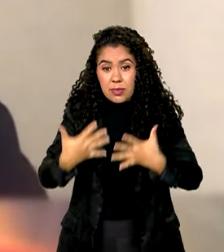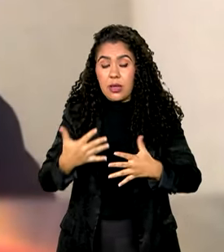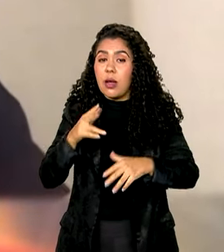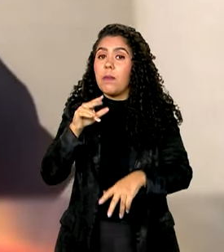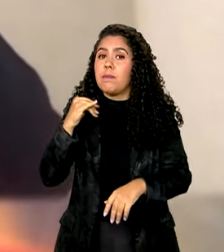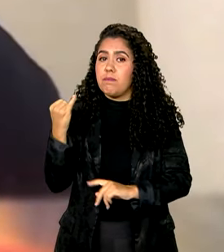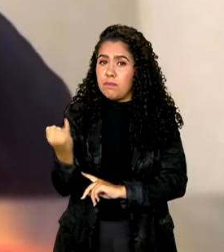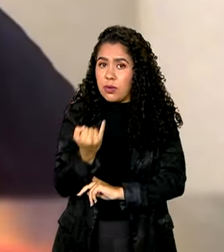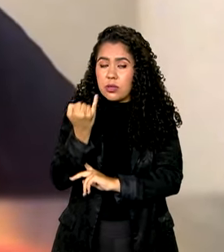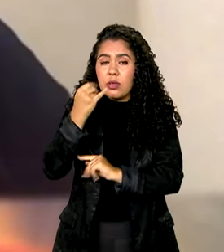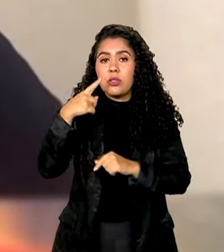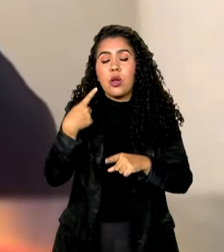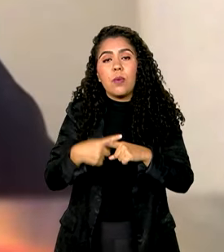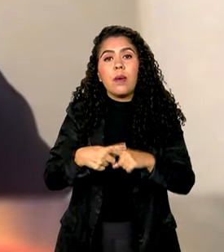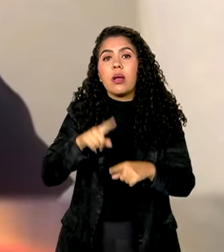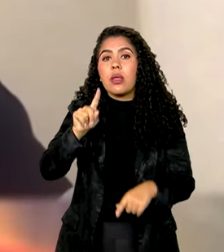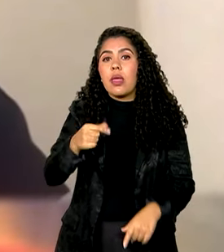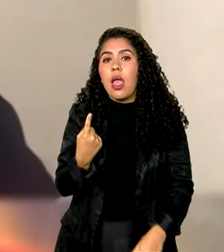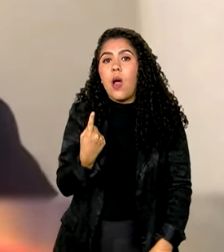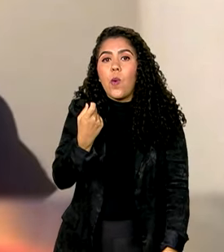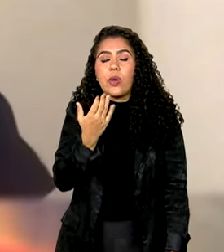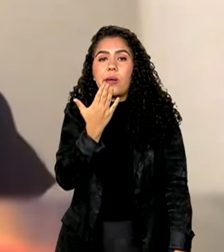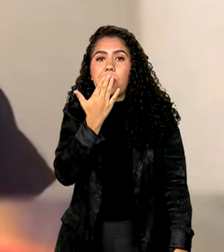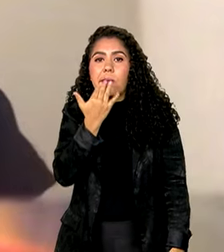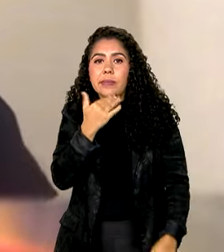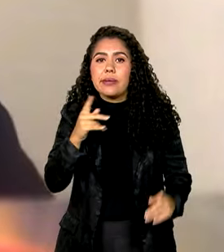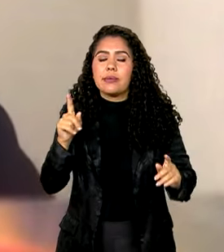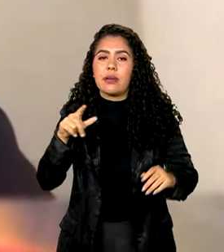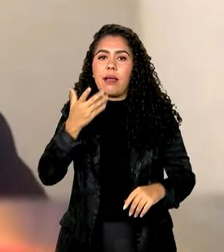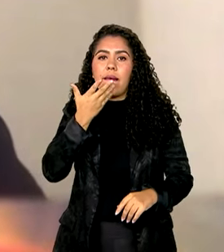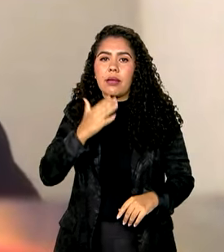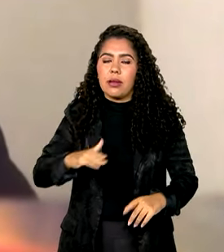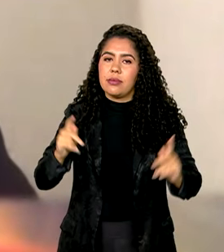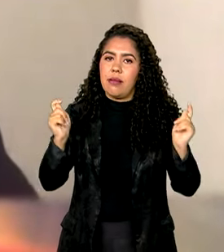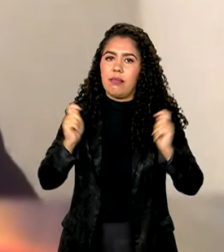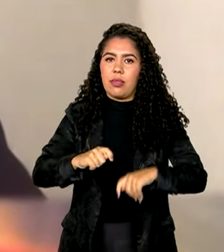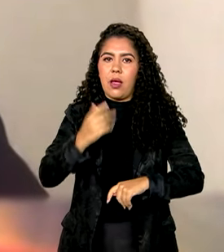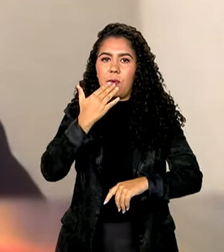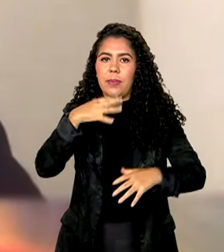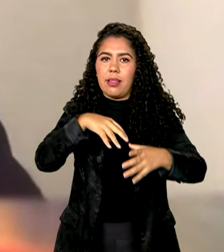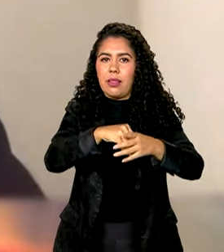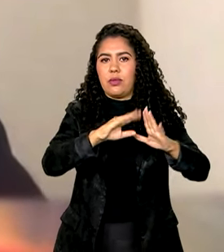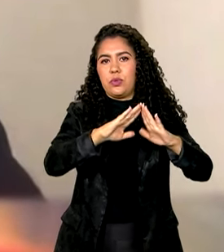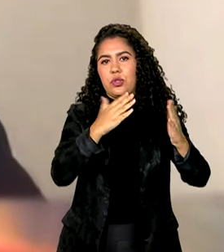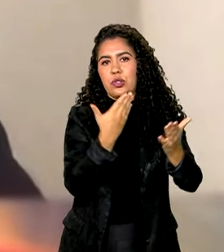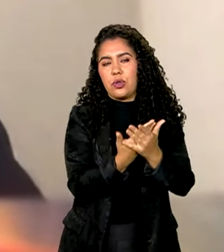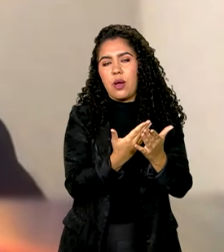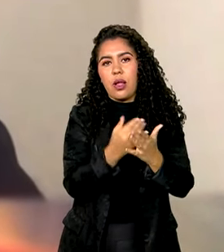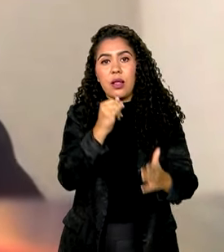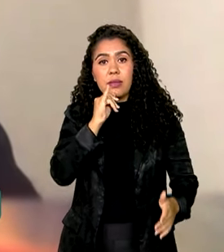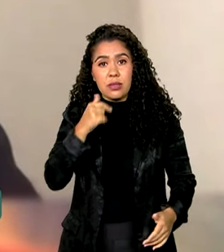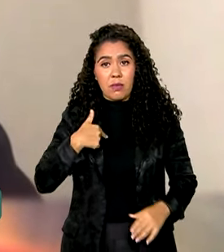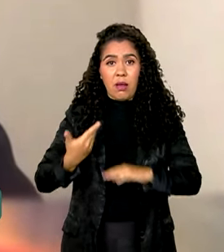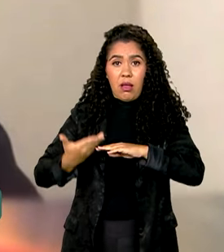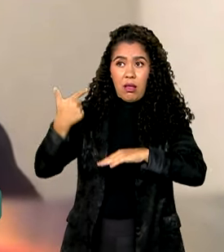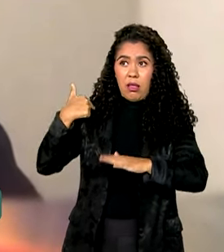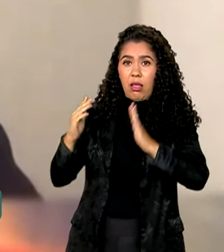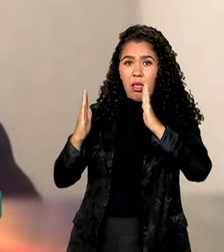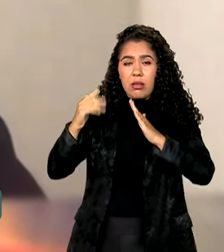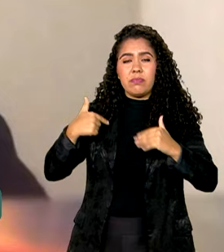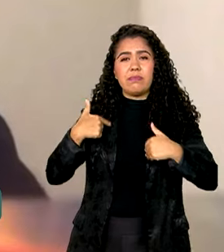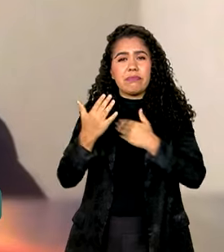muitas vezes é a única refeição que a criança pode contar com ela é a refeição da escola. Eu mesma já tive uma época que eu estive